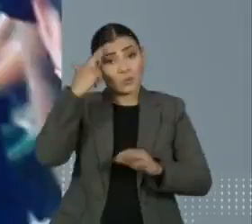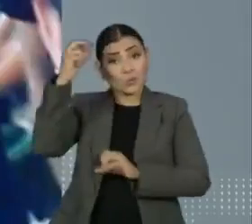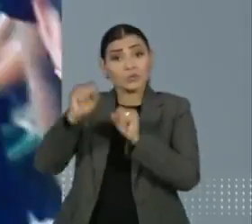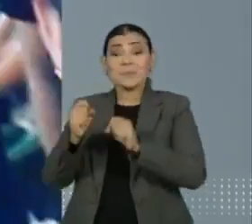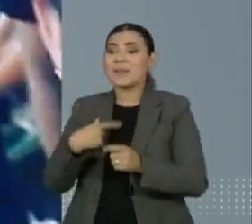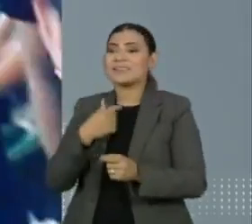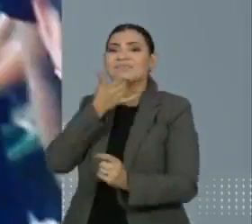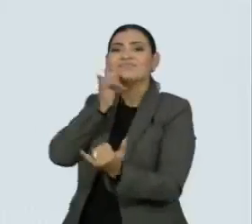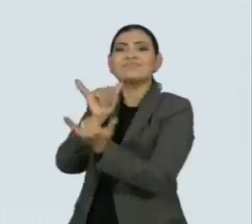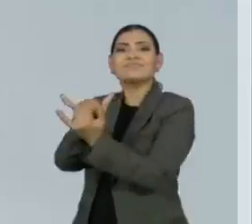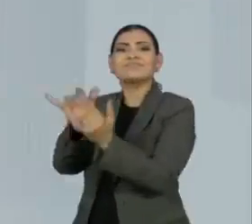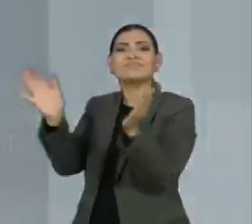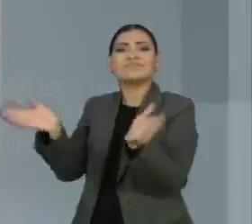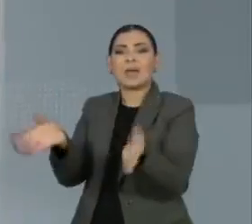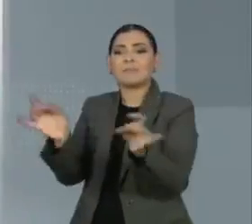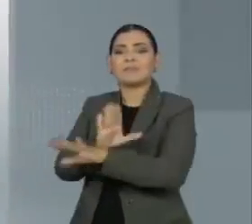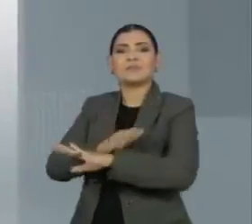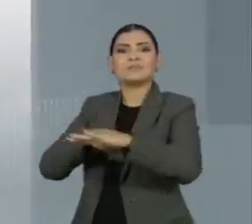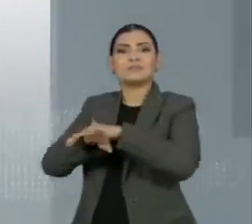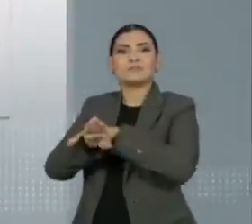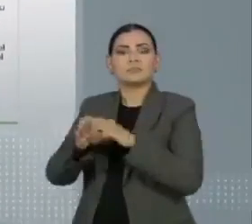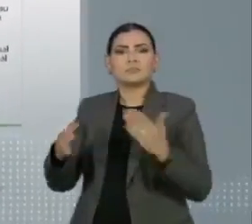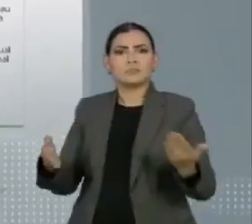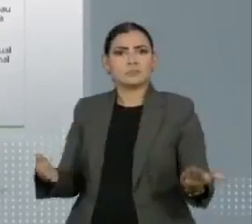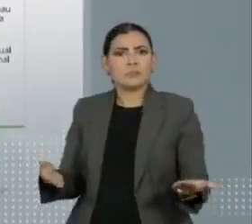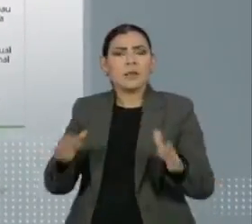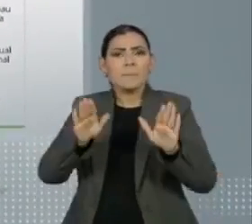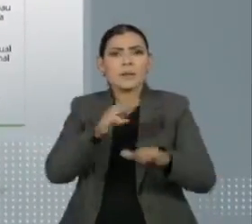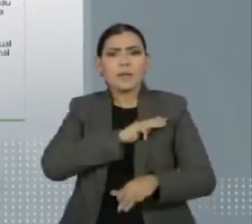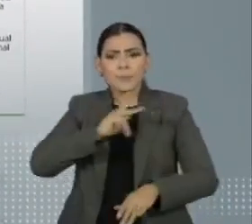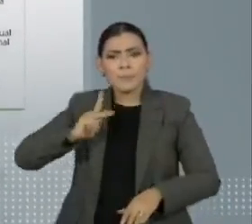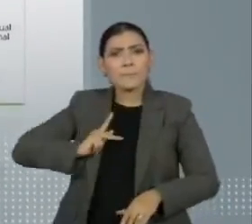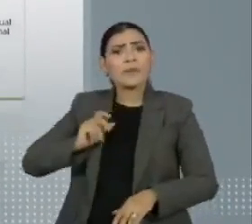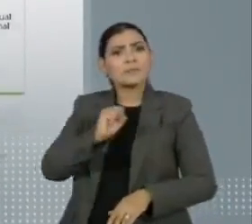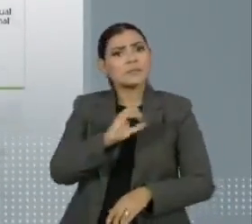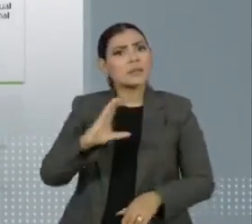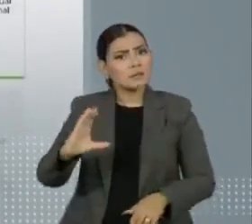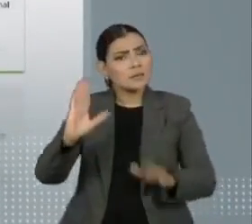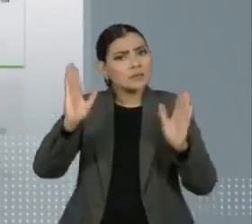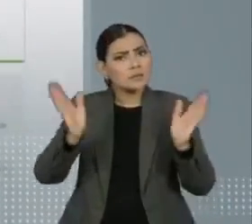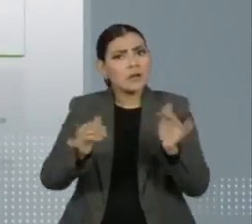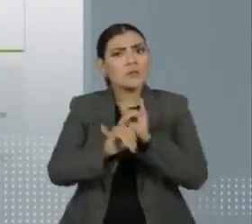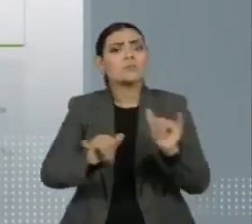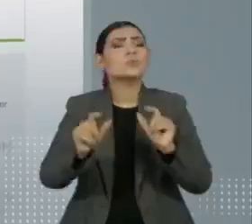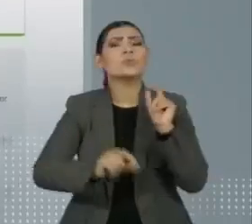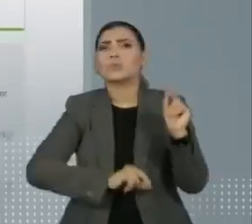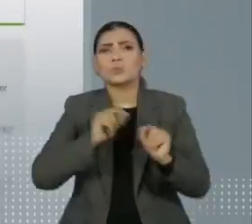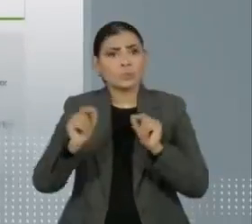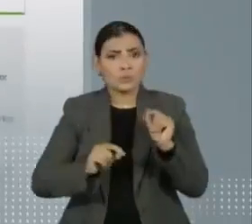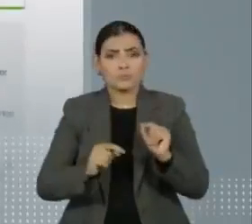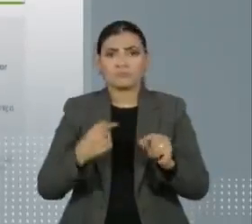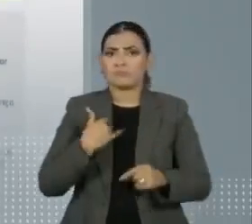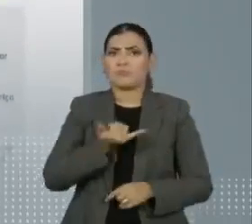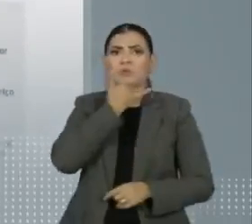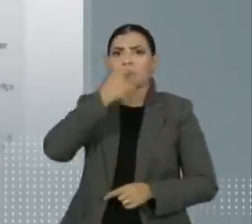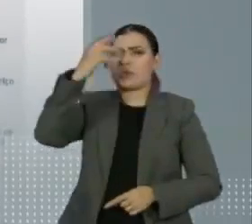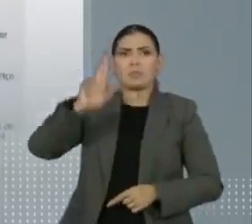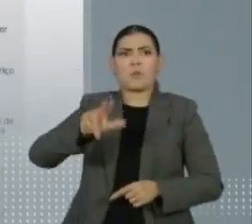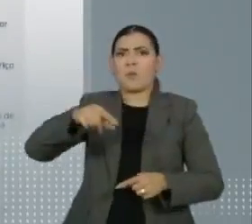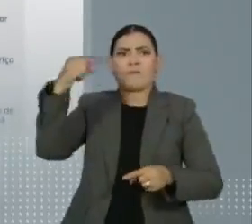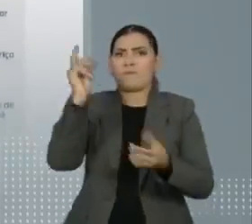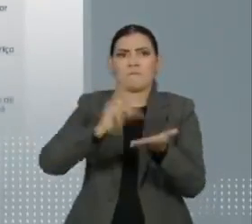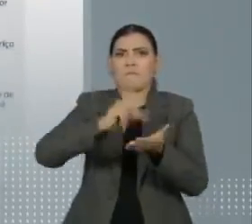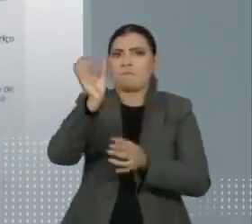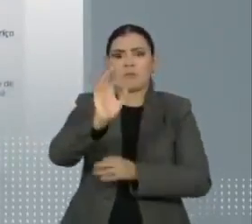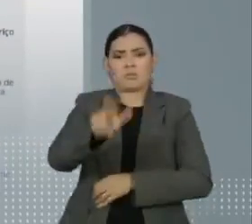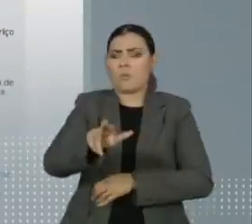absolvido pelo juiz. Em nota, o Ministério Público de Santa Catarina afirma que não é verdade que o